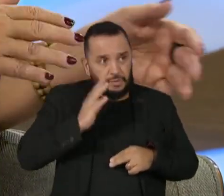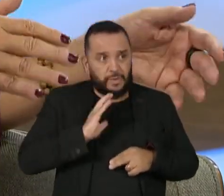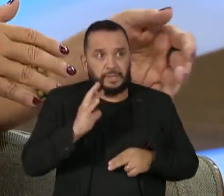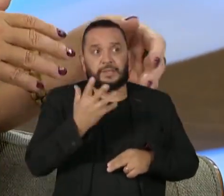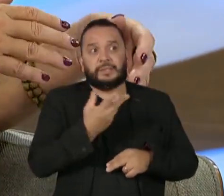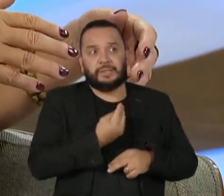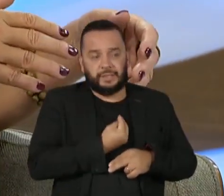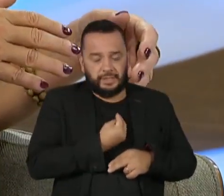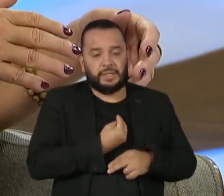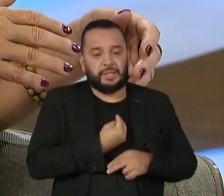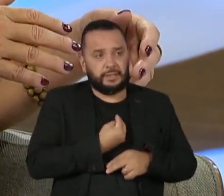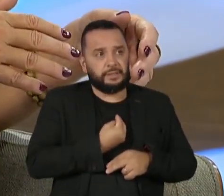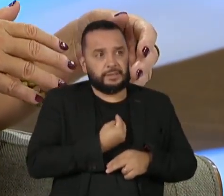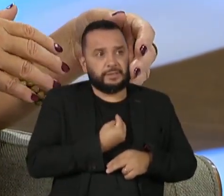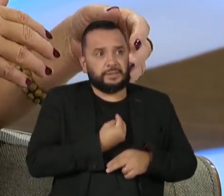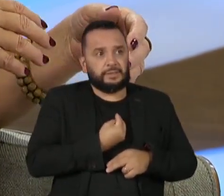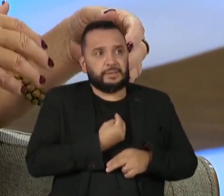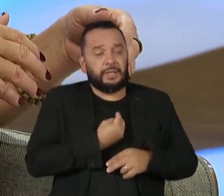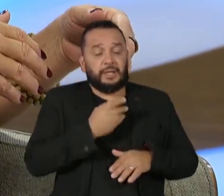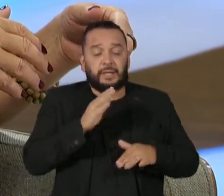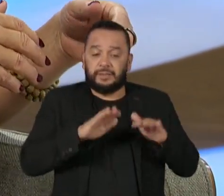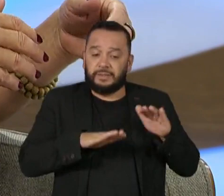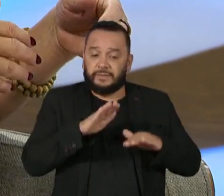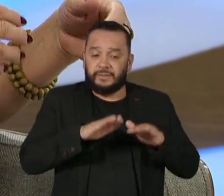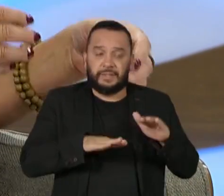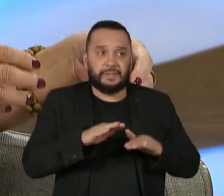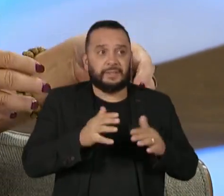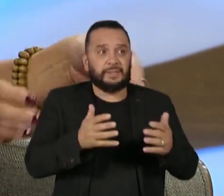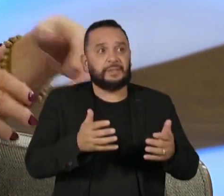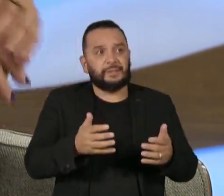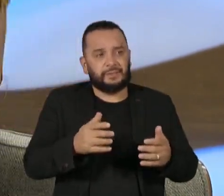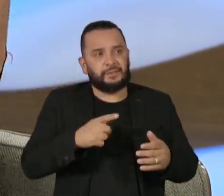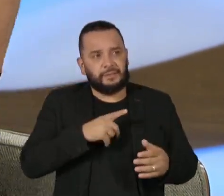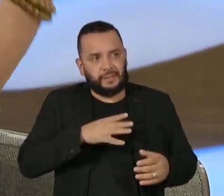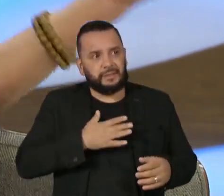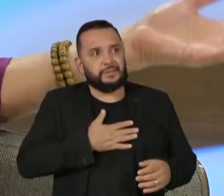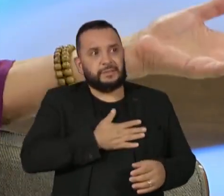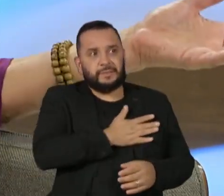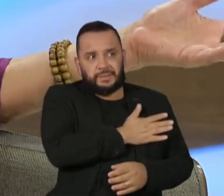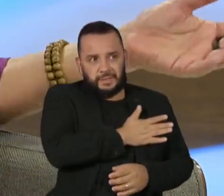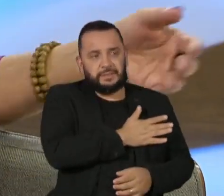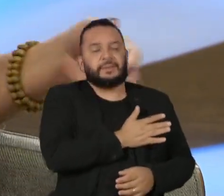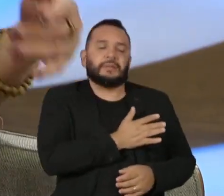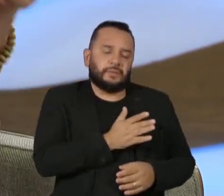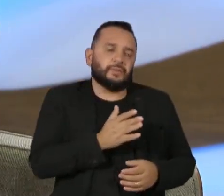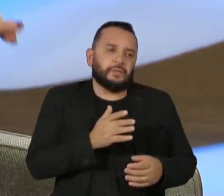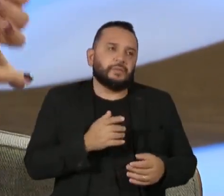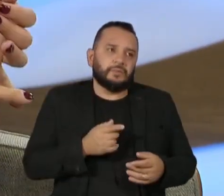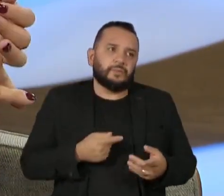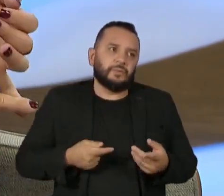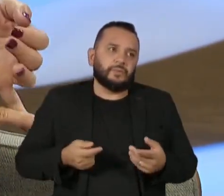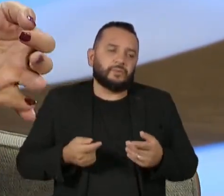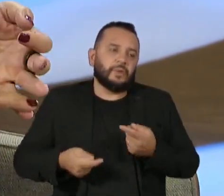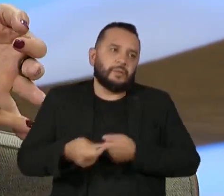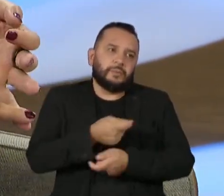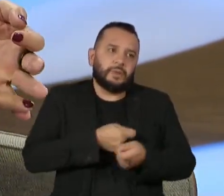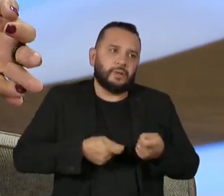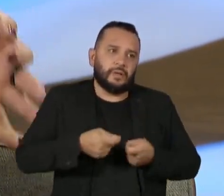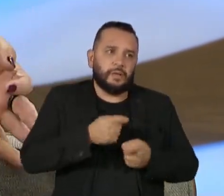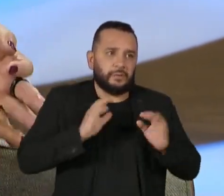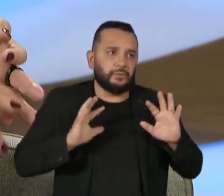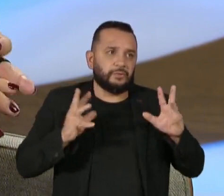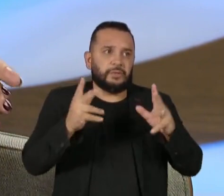características de discriminação do mercado geral, que é negros